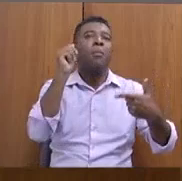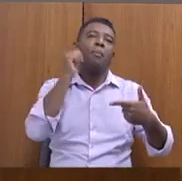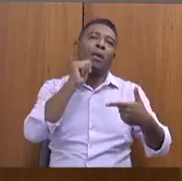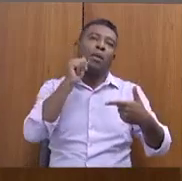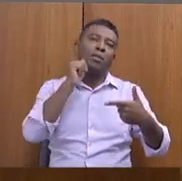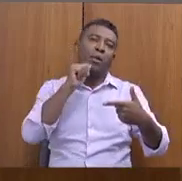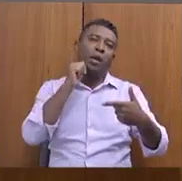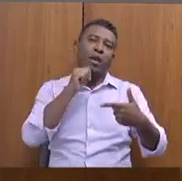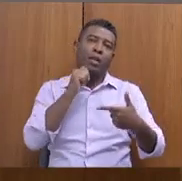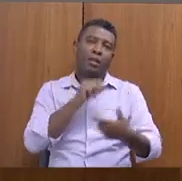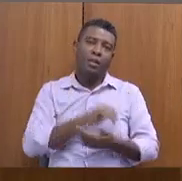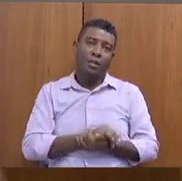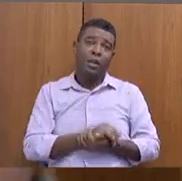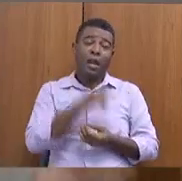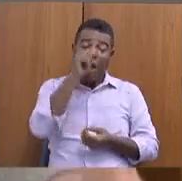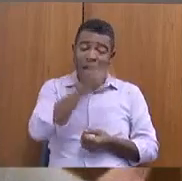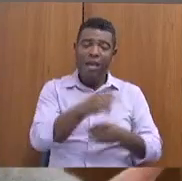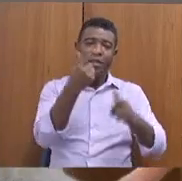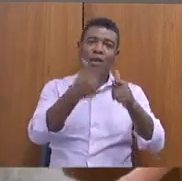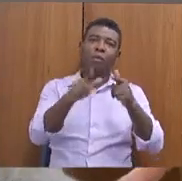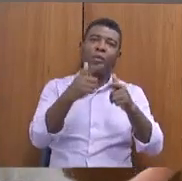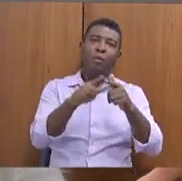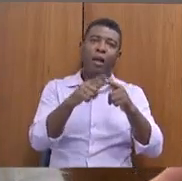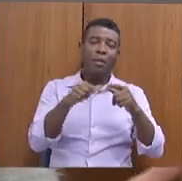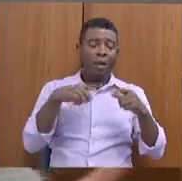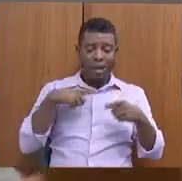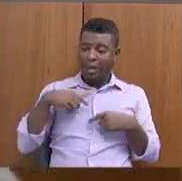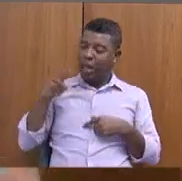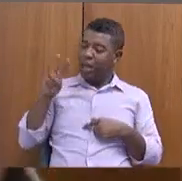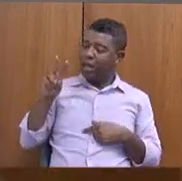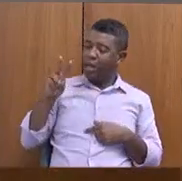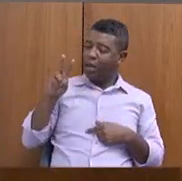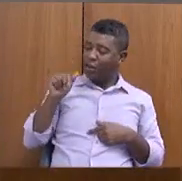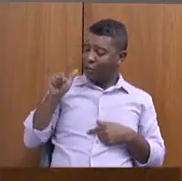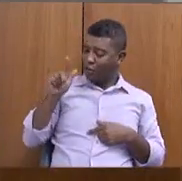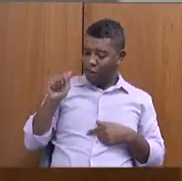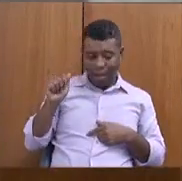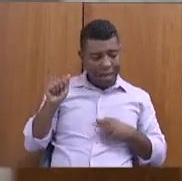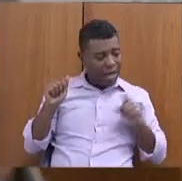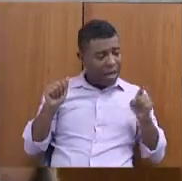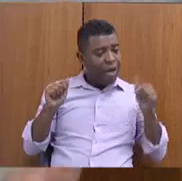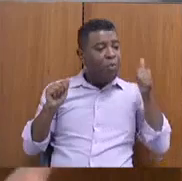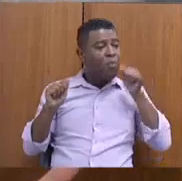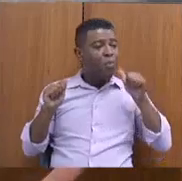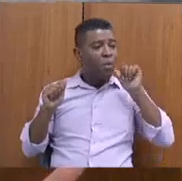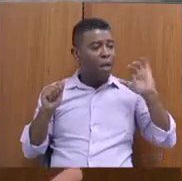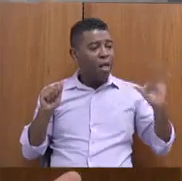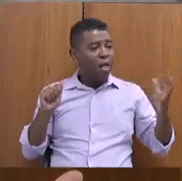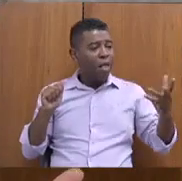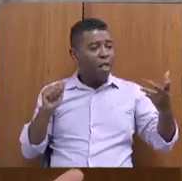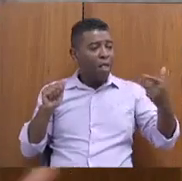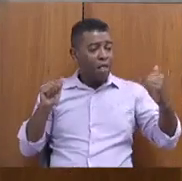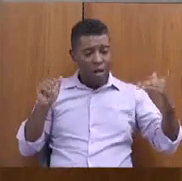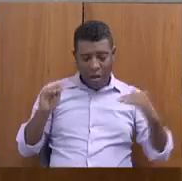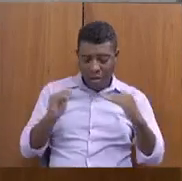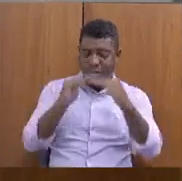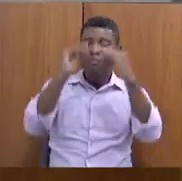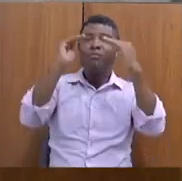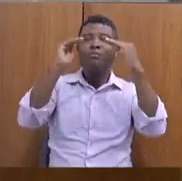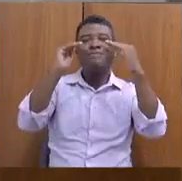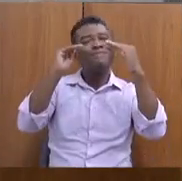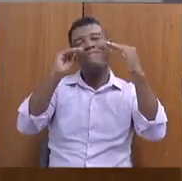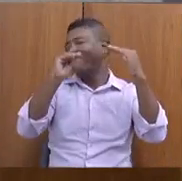de Empregos. Então, eu tenho vagas de emprego, eu não tenho a qualificação dessas mulheres para entrar na vaga de emprego. Então,